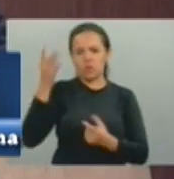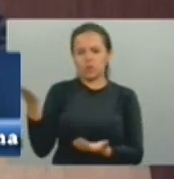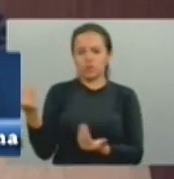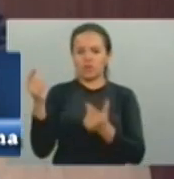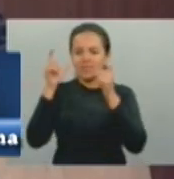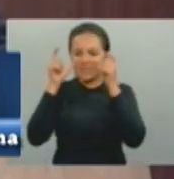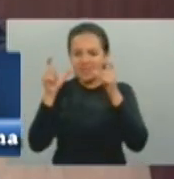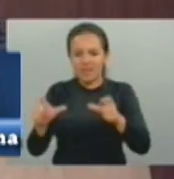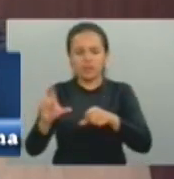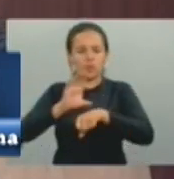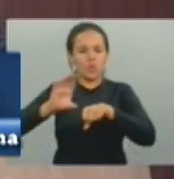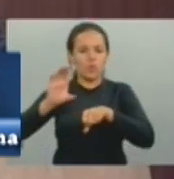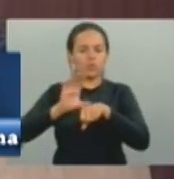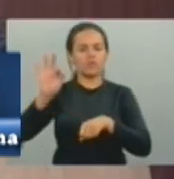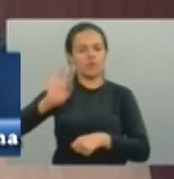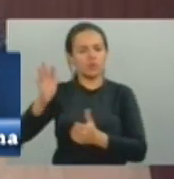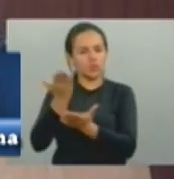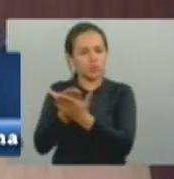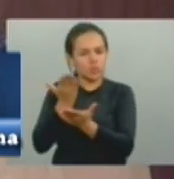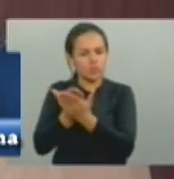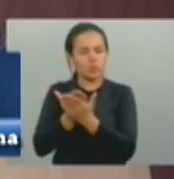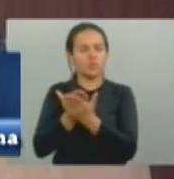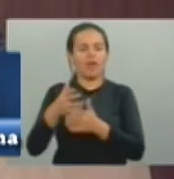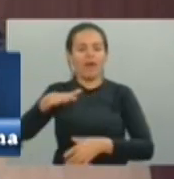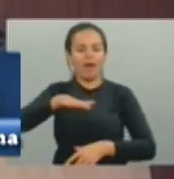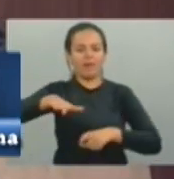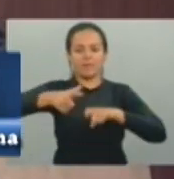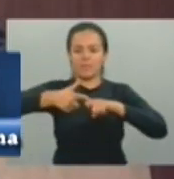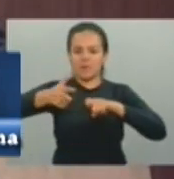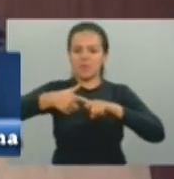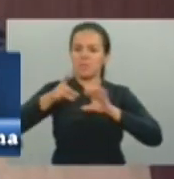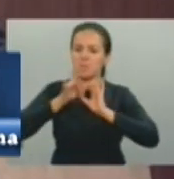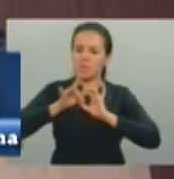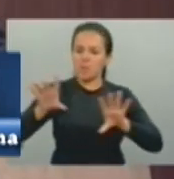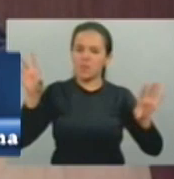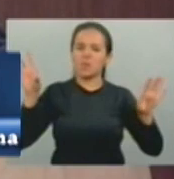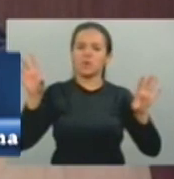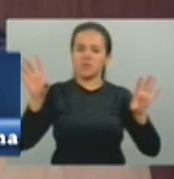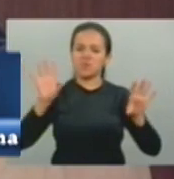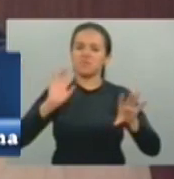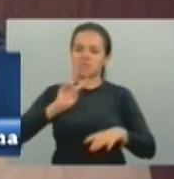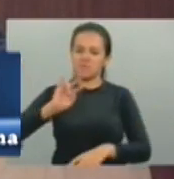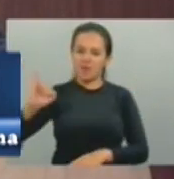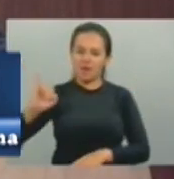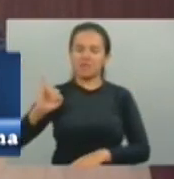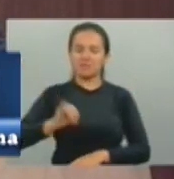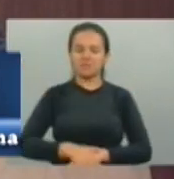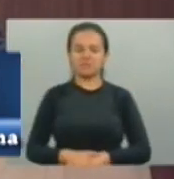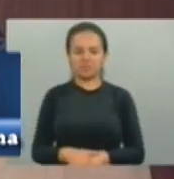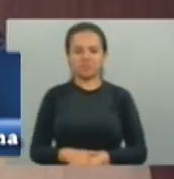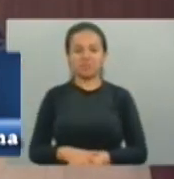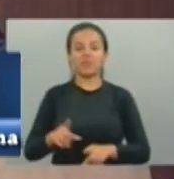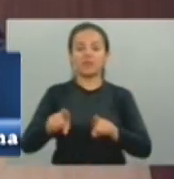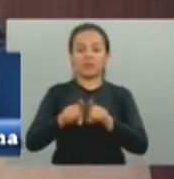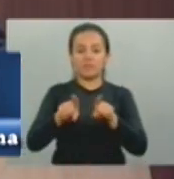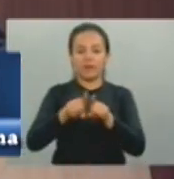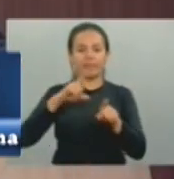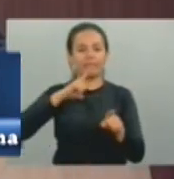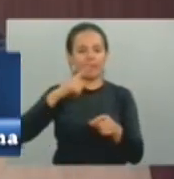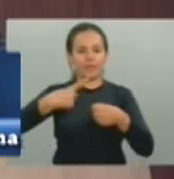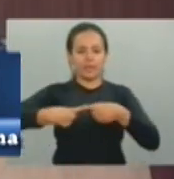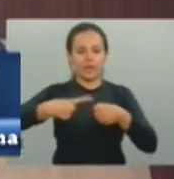de que terá nos seus polos regionais, de que terá nas suas sedes regionais, nas suas